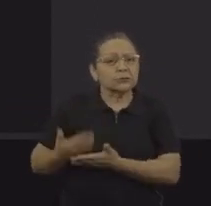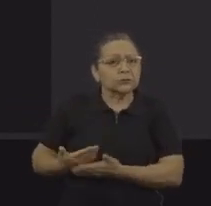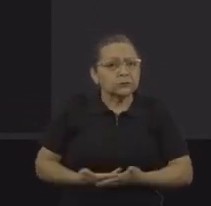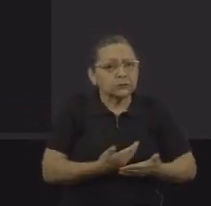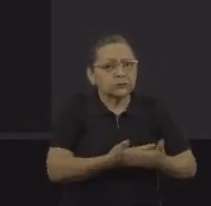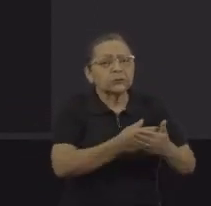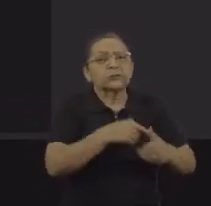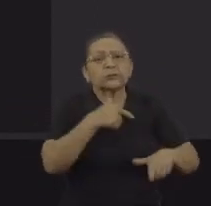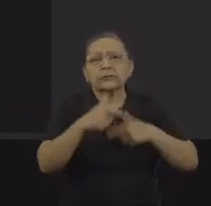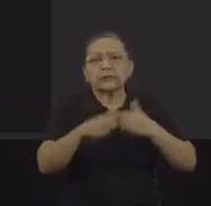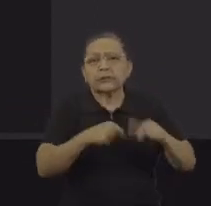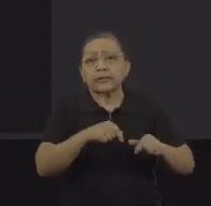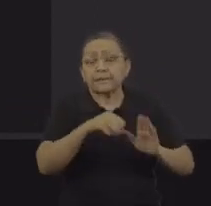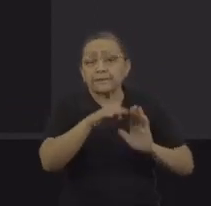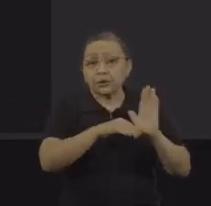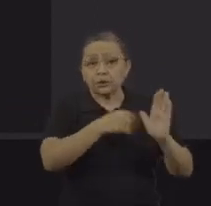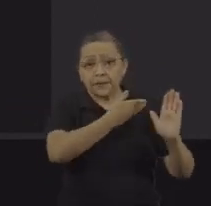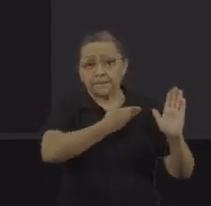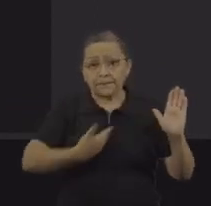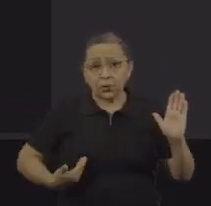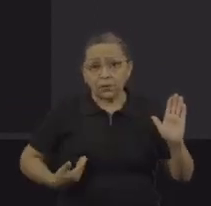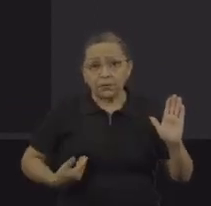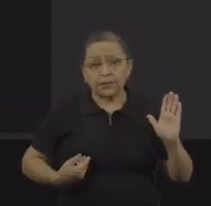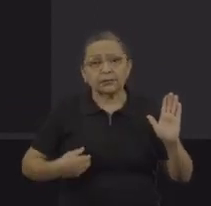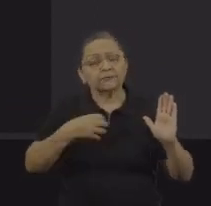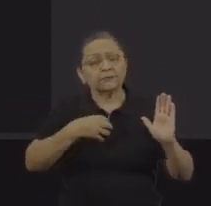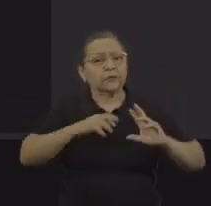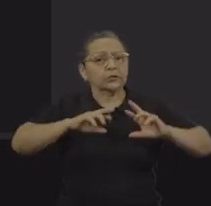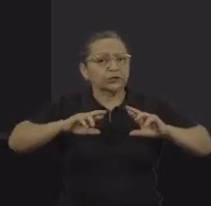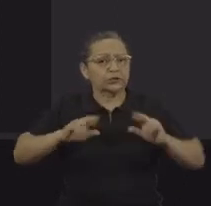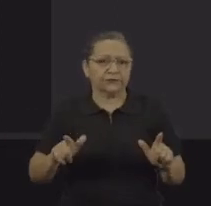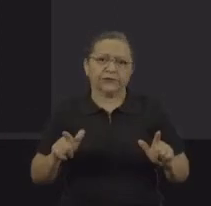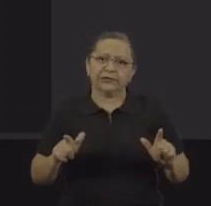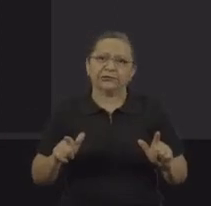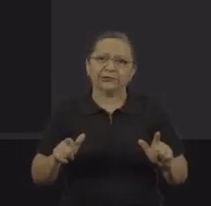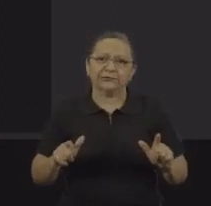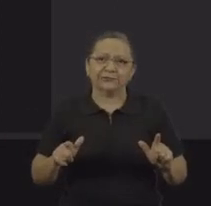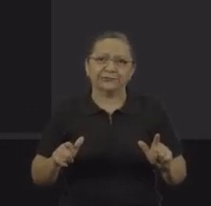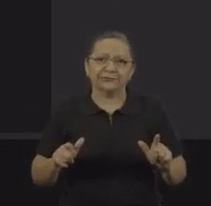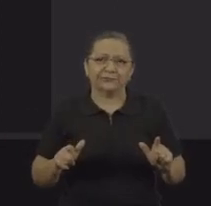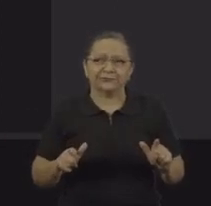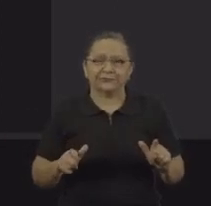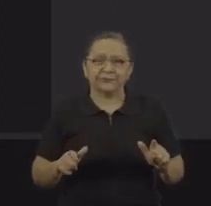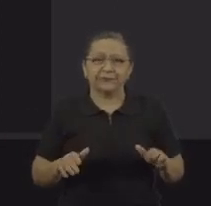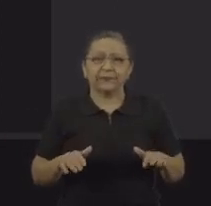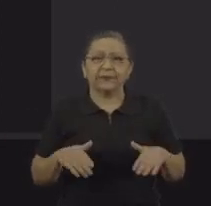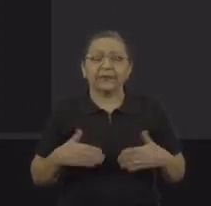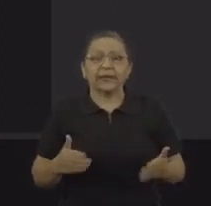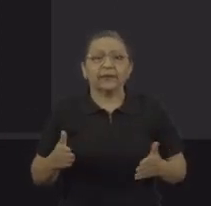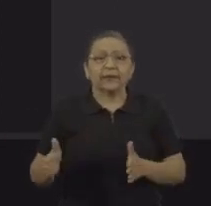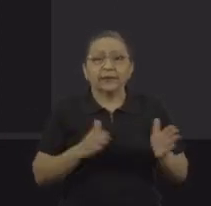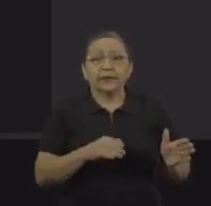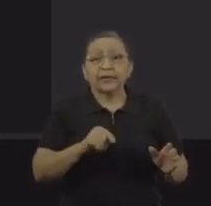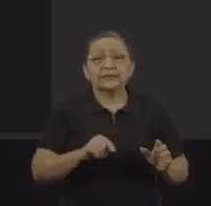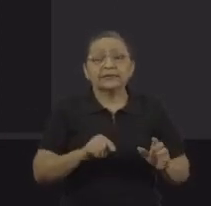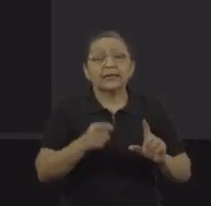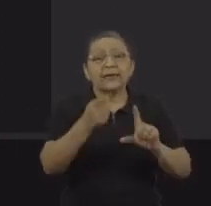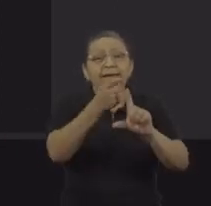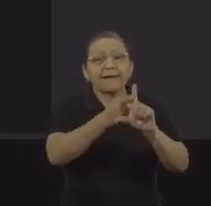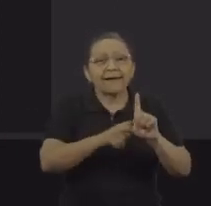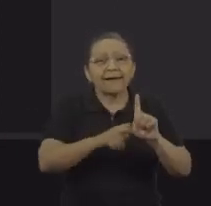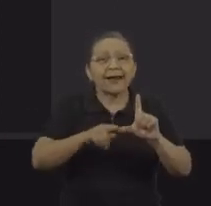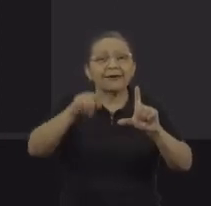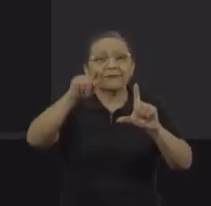pública de forma interinstitucional, o que realmente não é simples. Aqui nesse gráfico também, uma